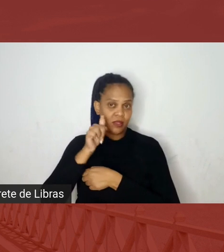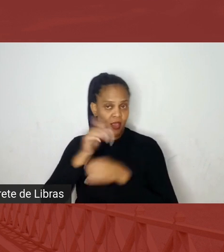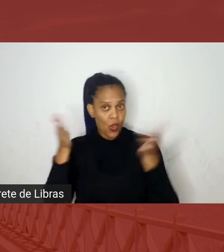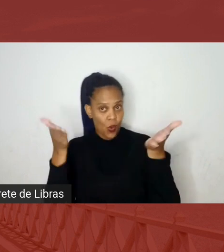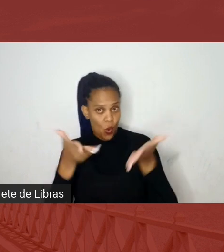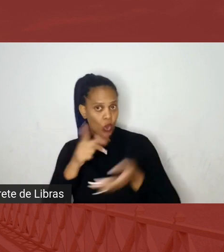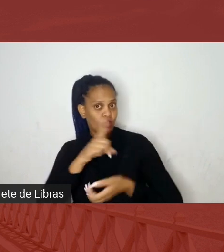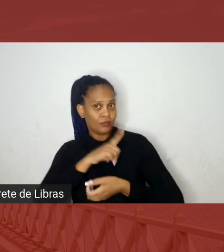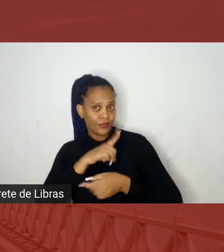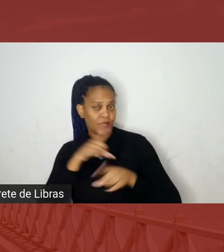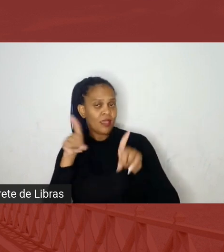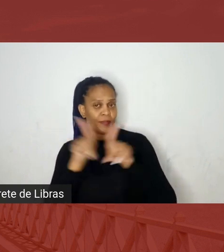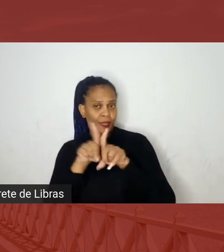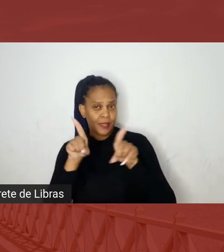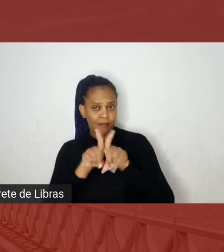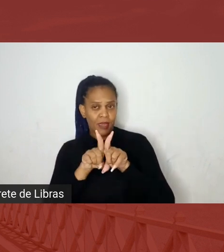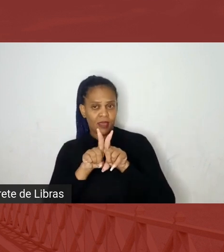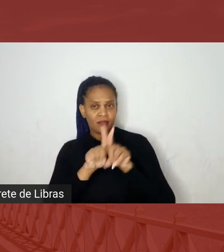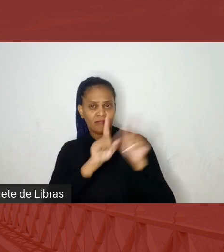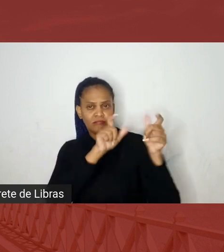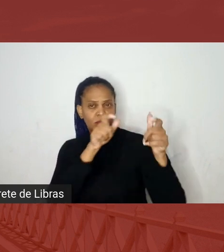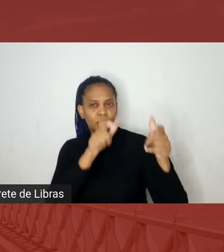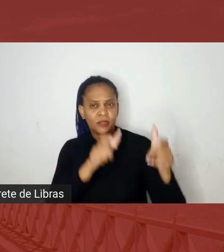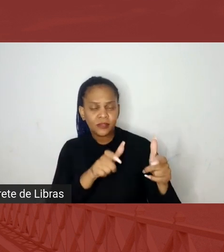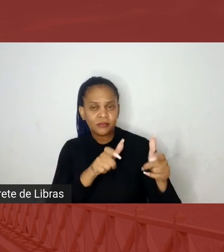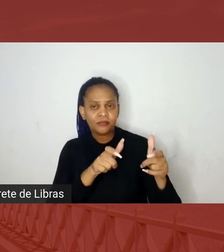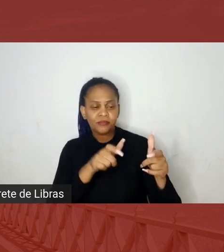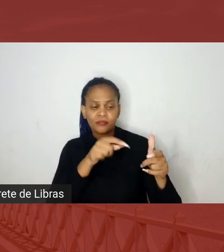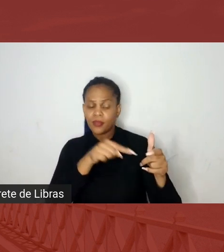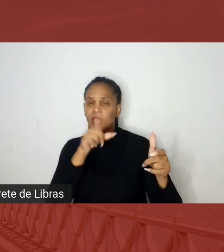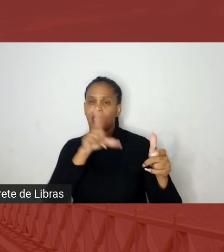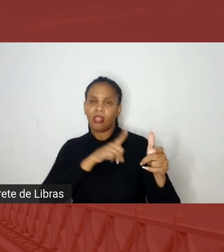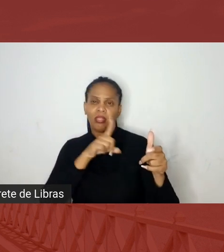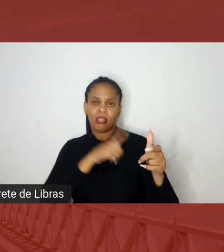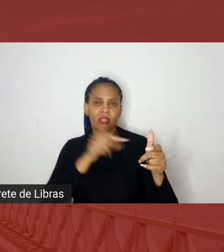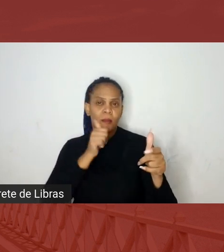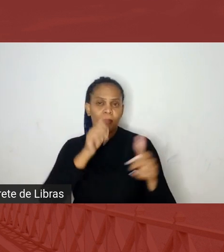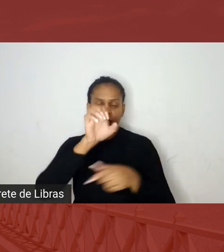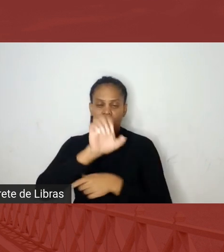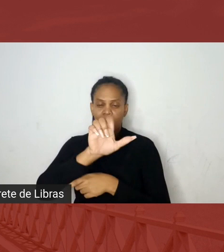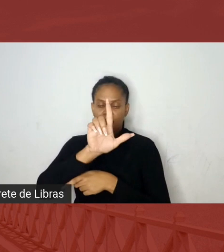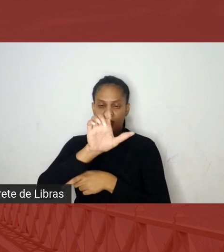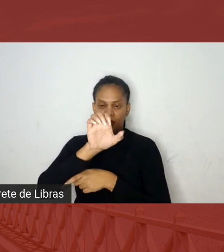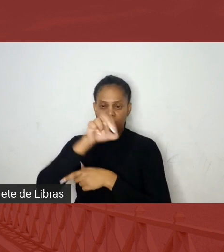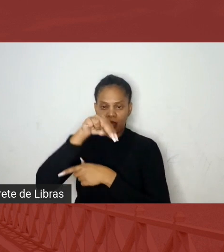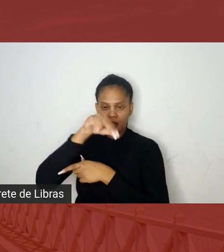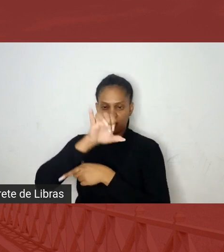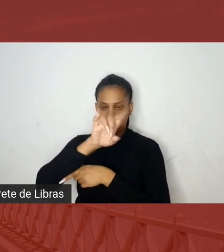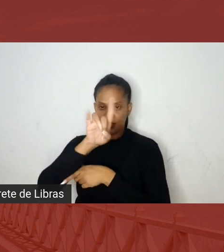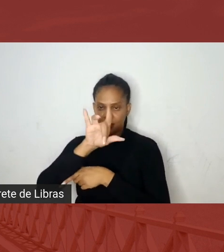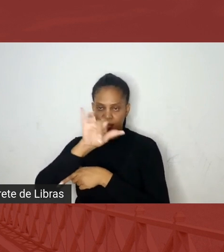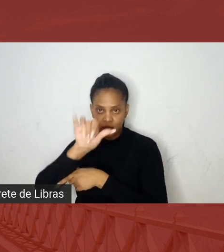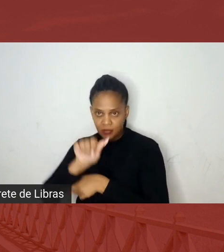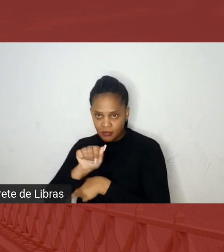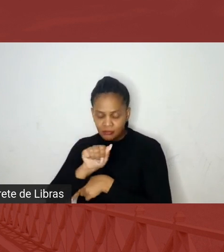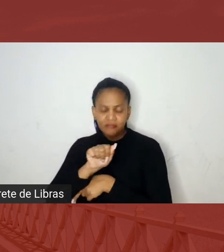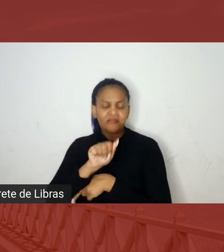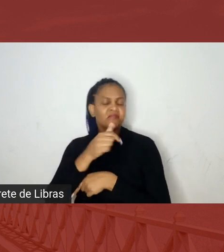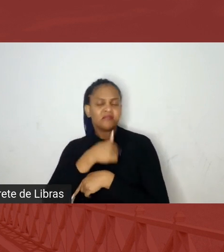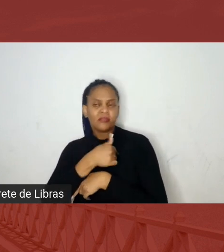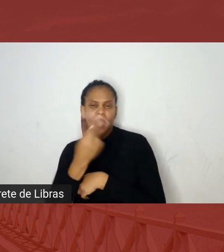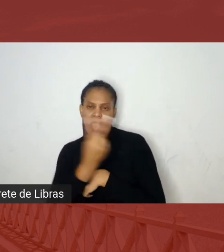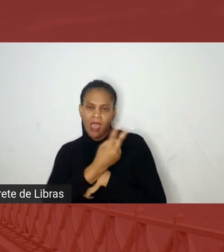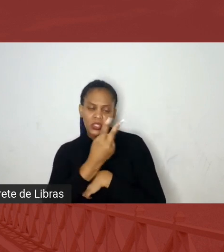pasta do CEAM lá dentro. E nessa pasta estava a Elenísia, e a Marta Ivone, conversando com ela, falando que